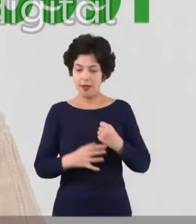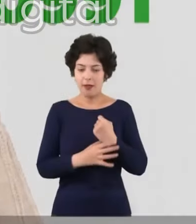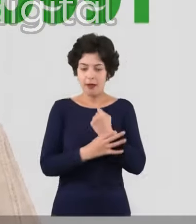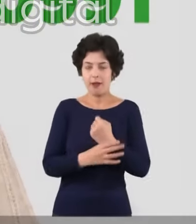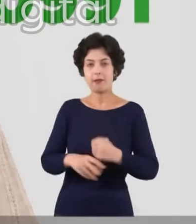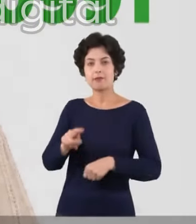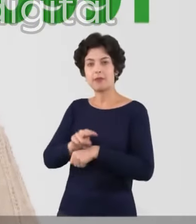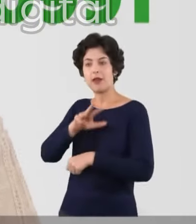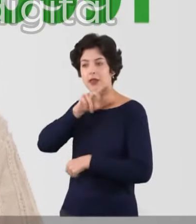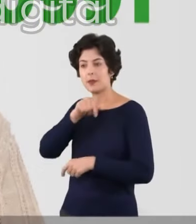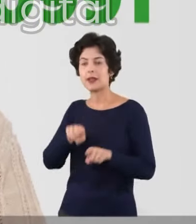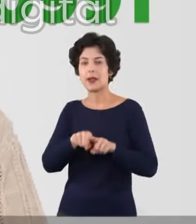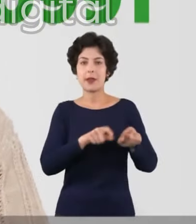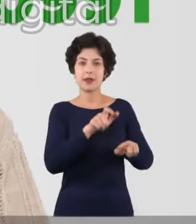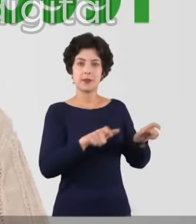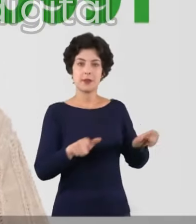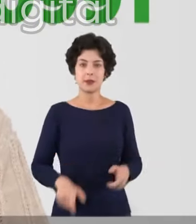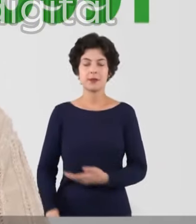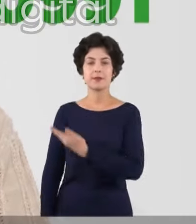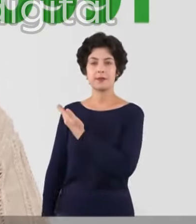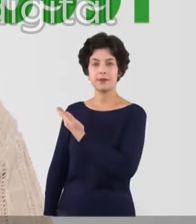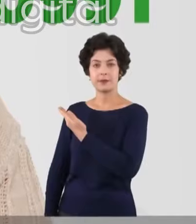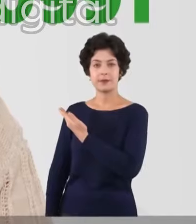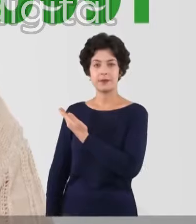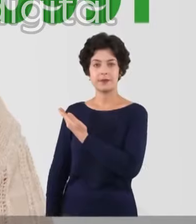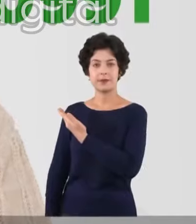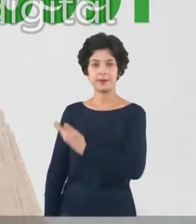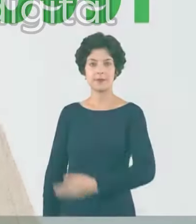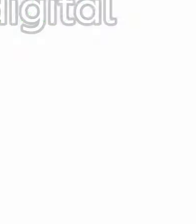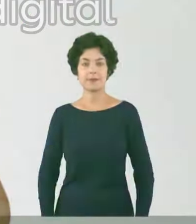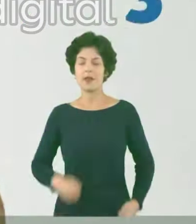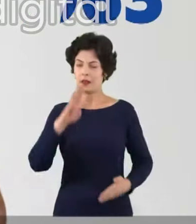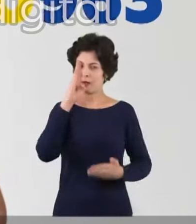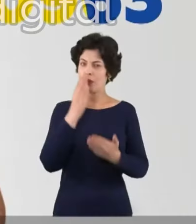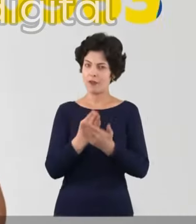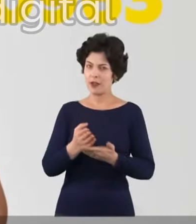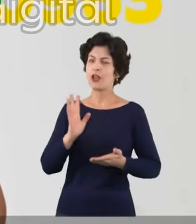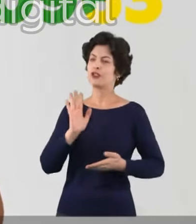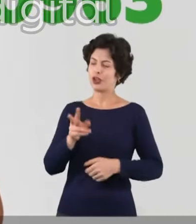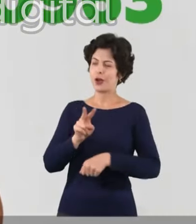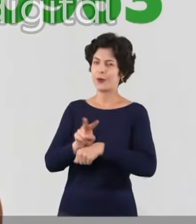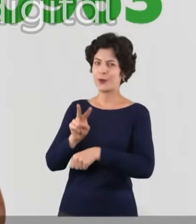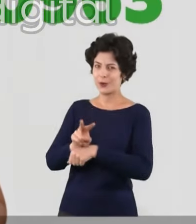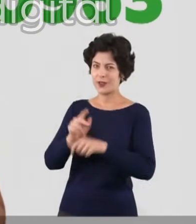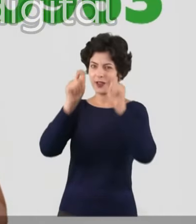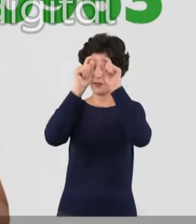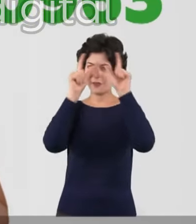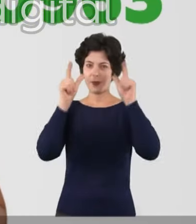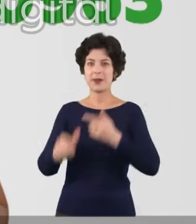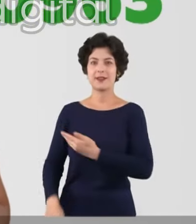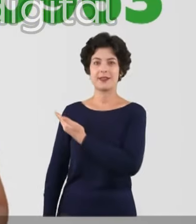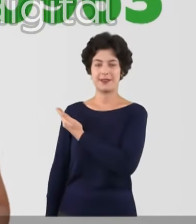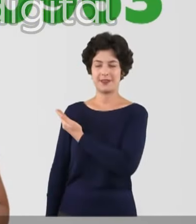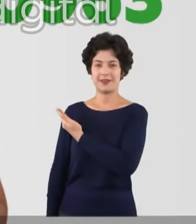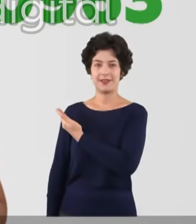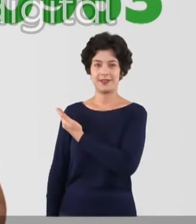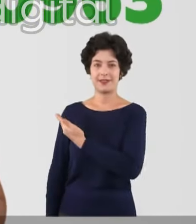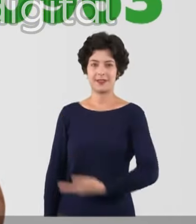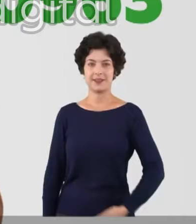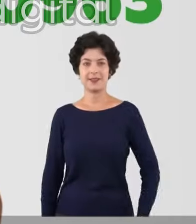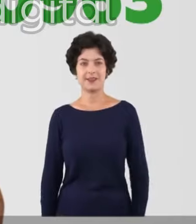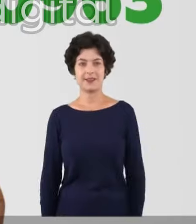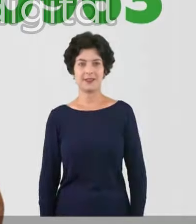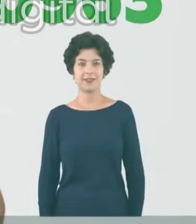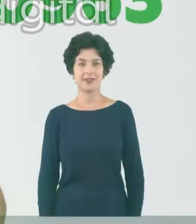direitos à proteção aos animais e aos protetores. Vote Carmen Portela. Vinte e nove, nove e um. Confia em quem já cuida de você. Vote em Fimeira Maria Lúcia.